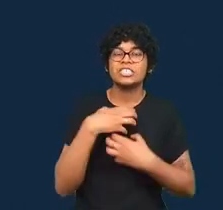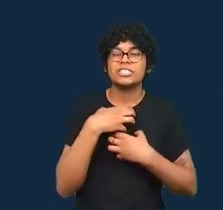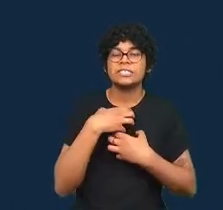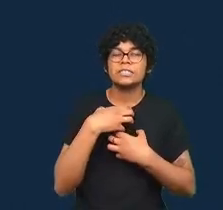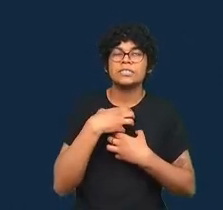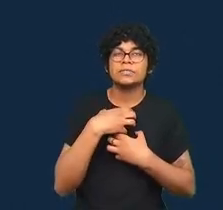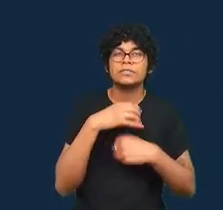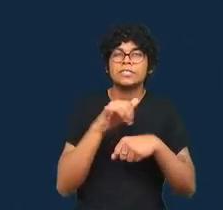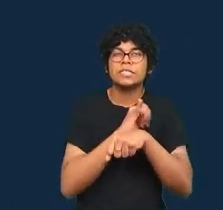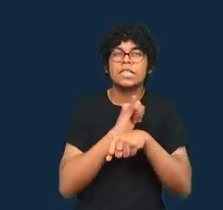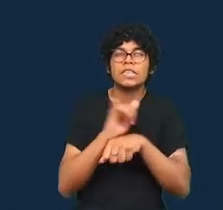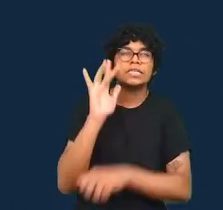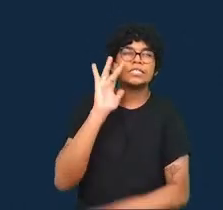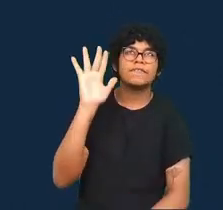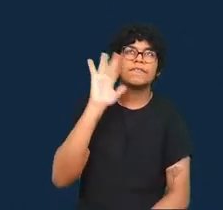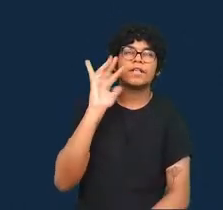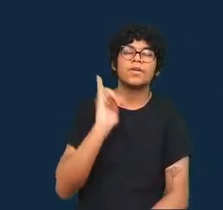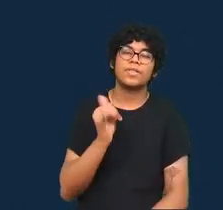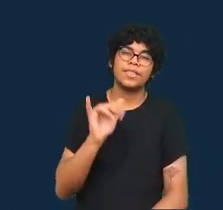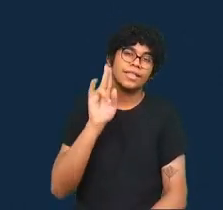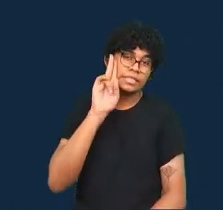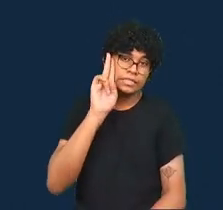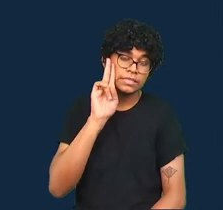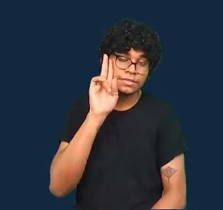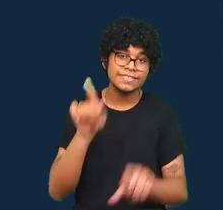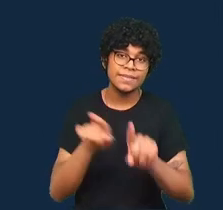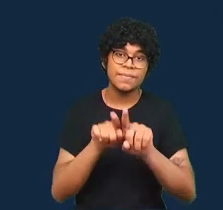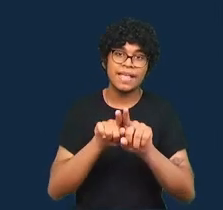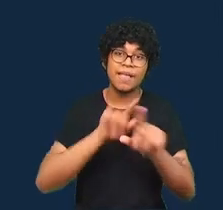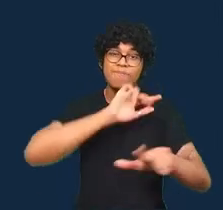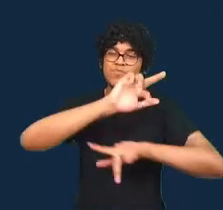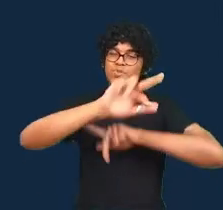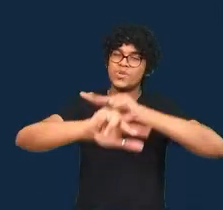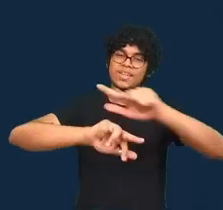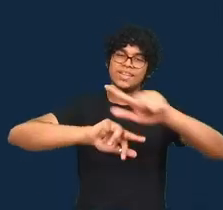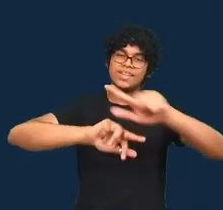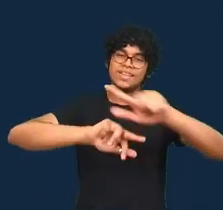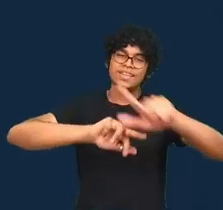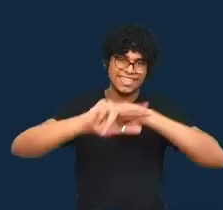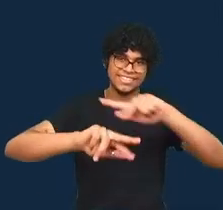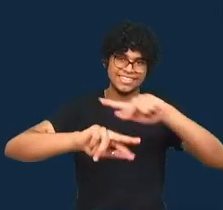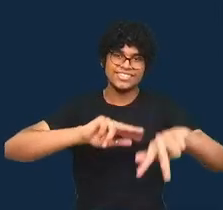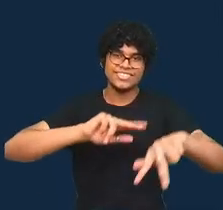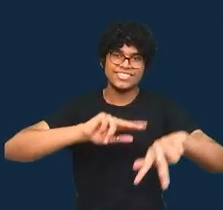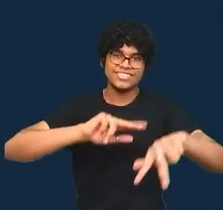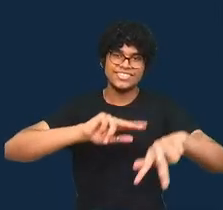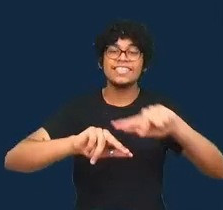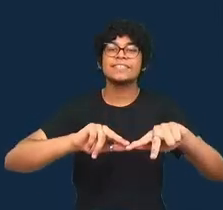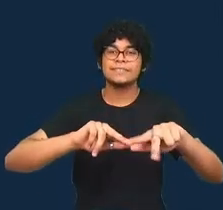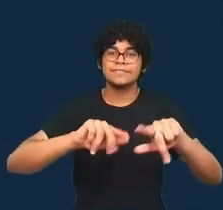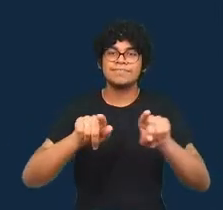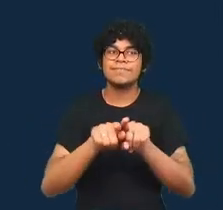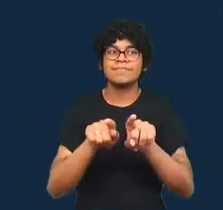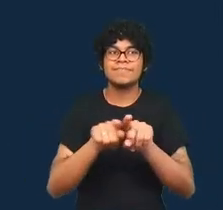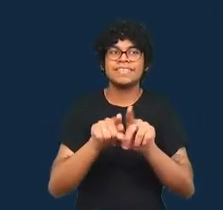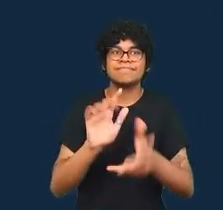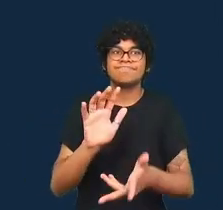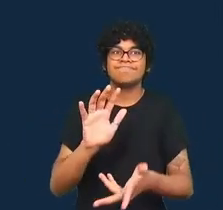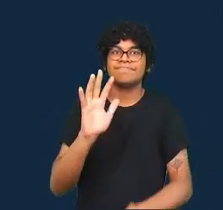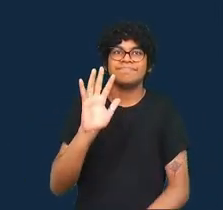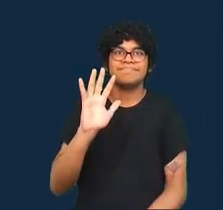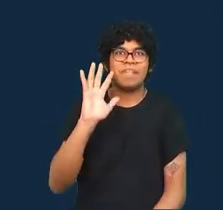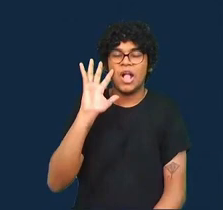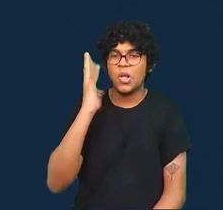de contar histórias também cultivam a pluralidade e a situação o que que isso